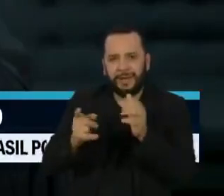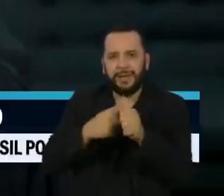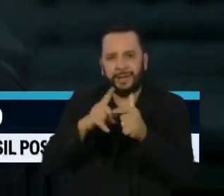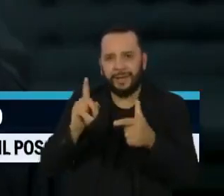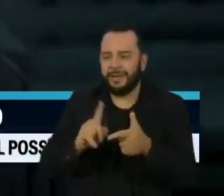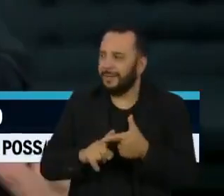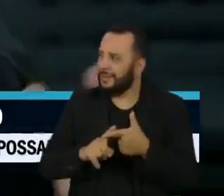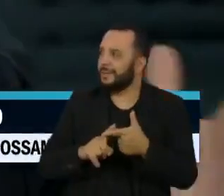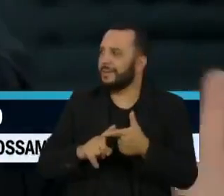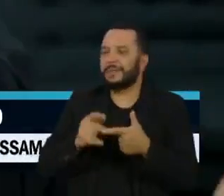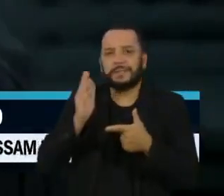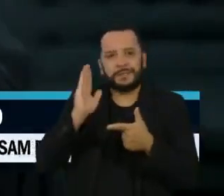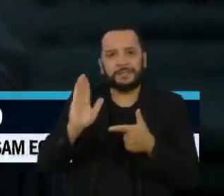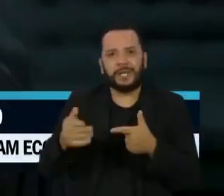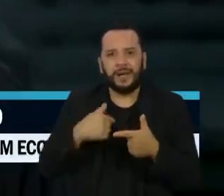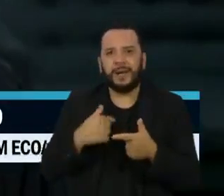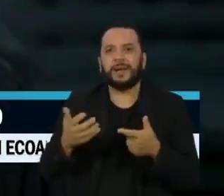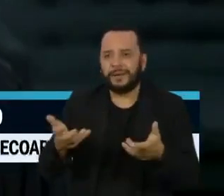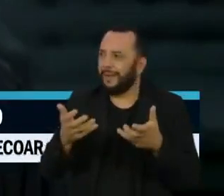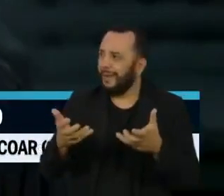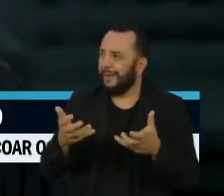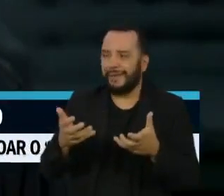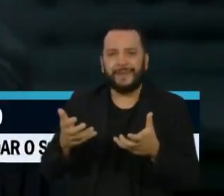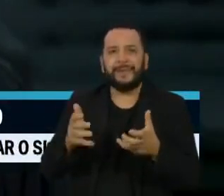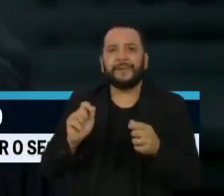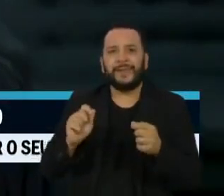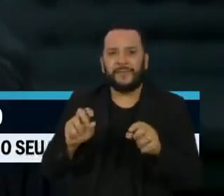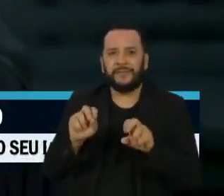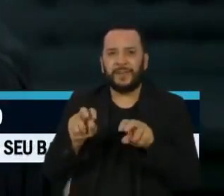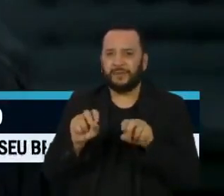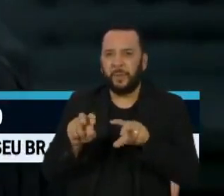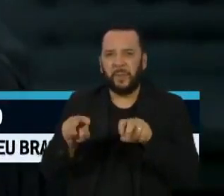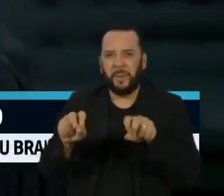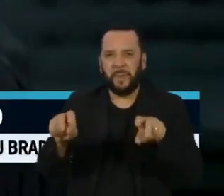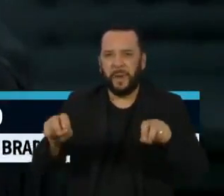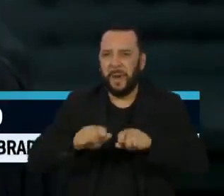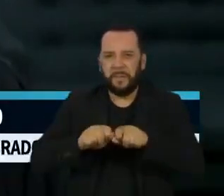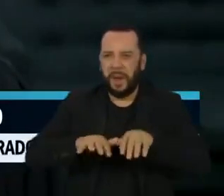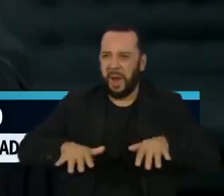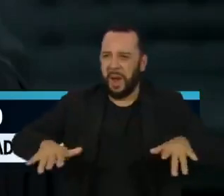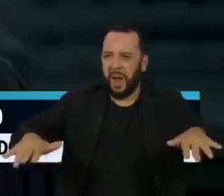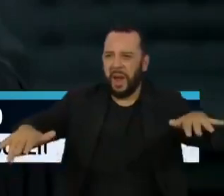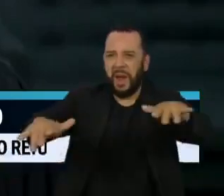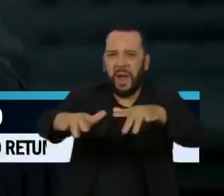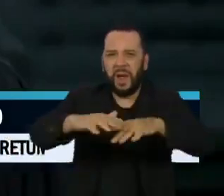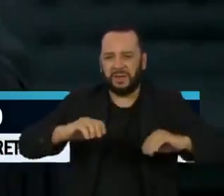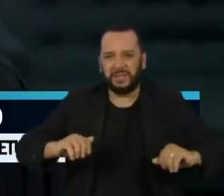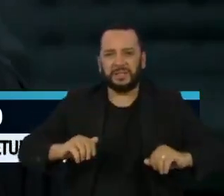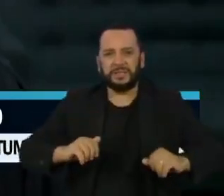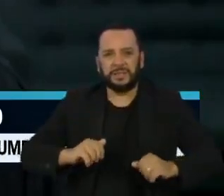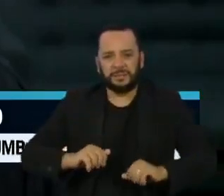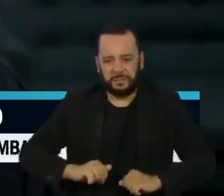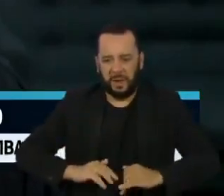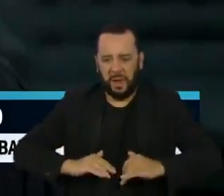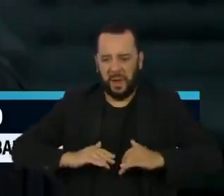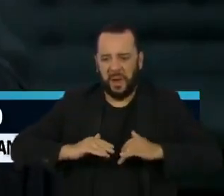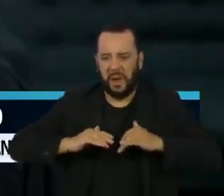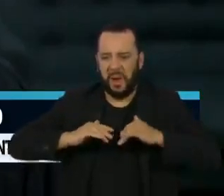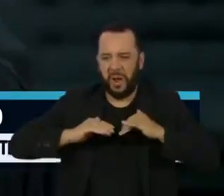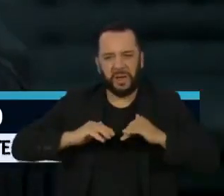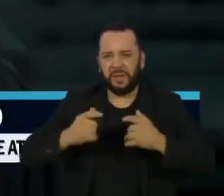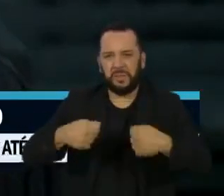imunidade de rebanho e a infecção coletiva dos brasileiros. Do Ministério da Saúde já ficou muito claro que não veio.